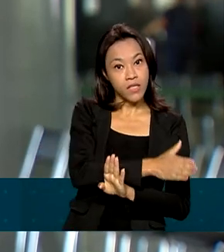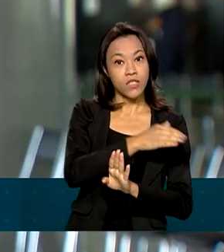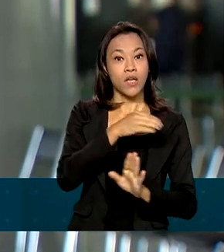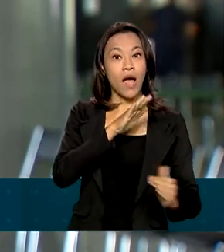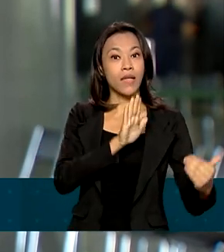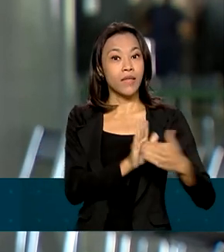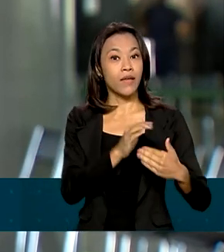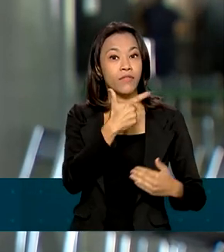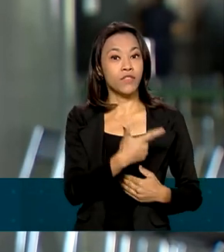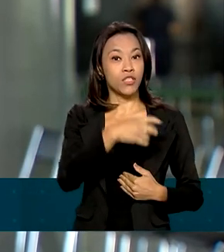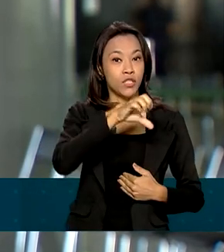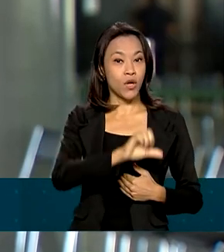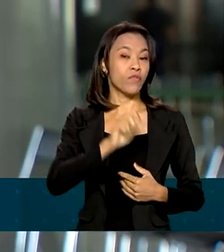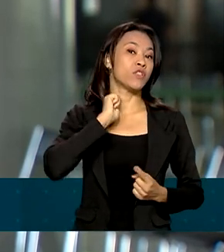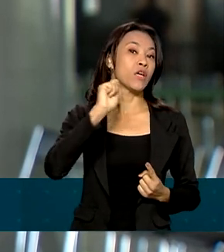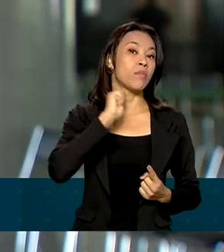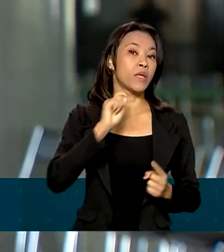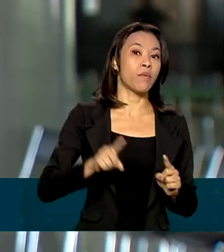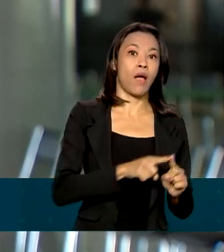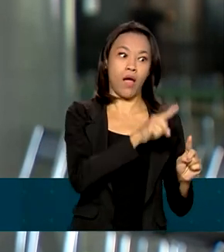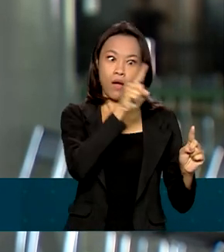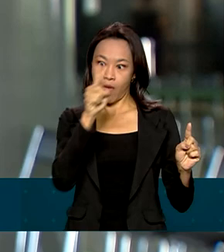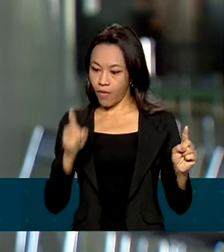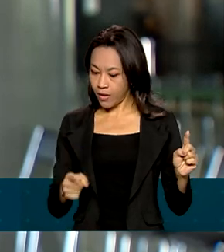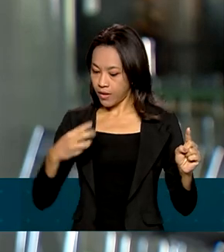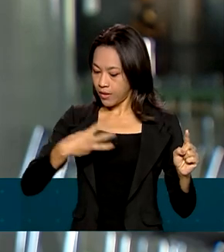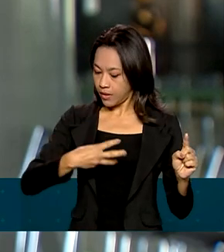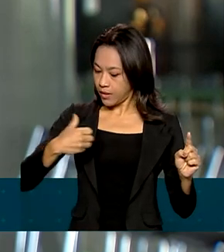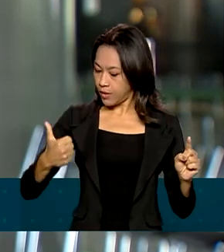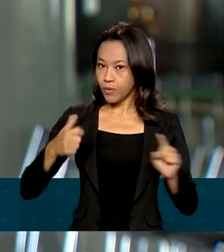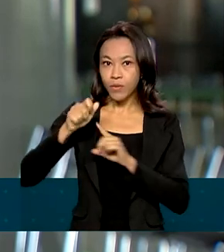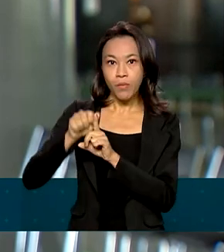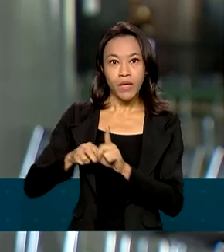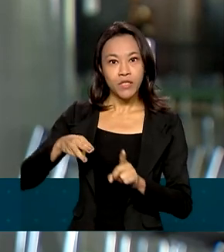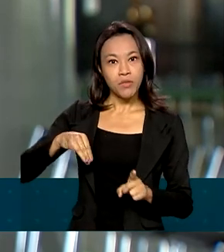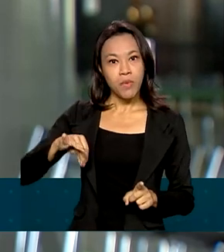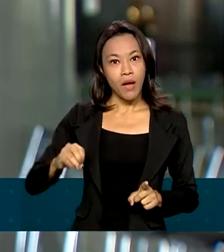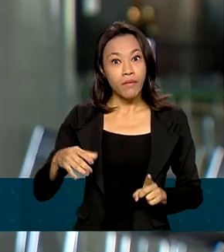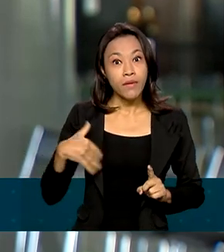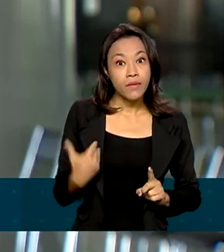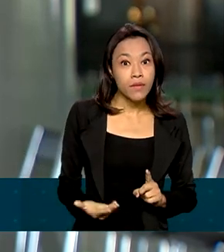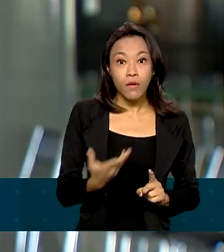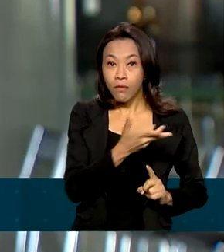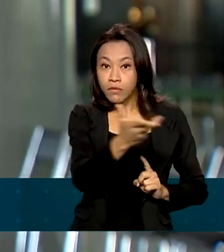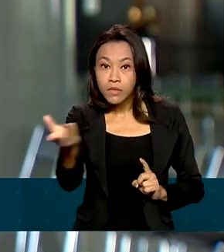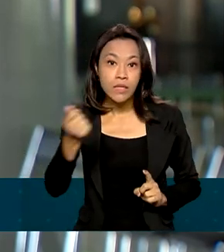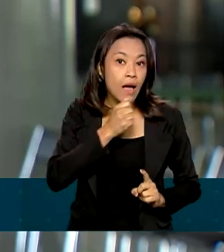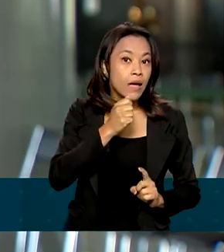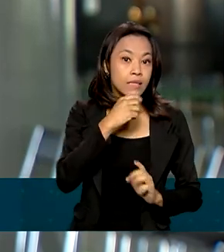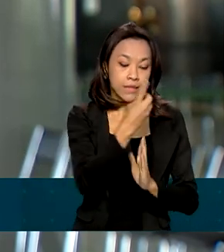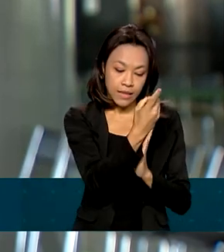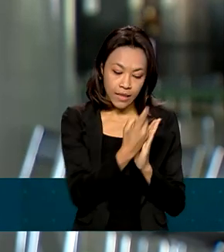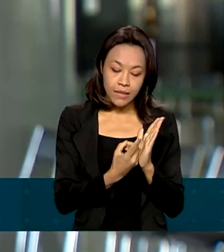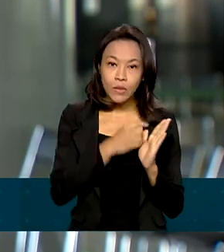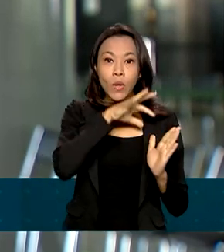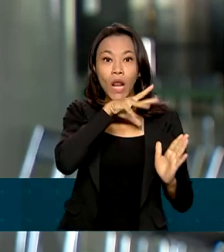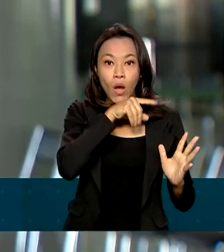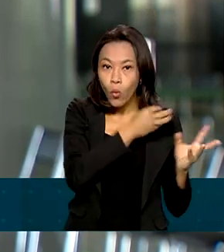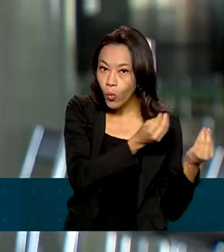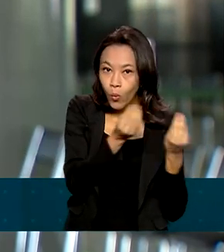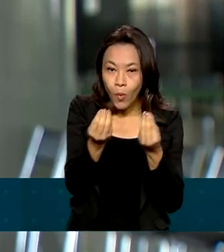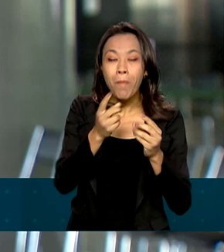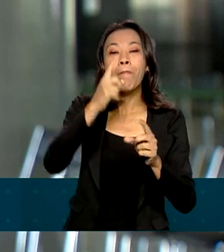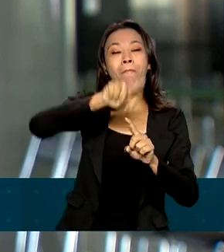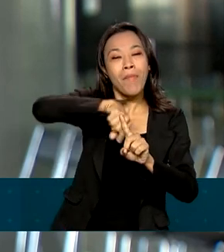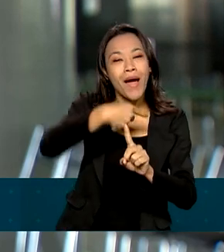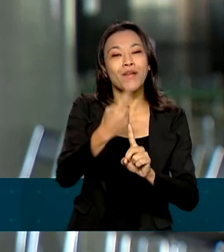29 de abril passou para 31 de maio. Portanto, os contribuintes que ainda não entregaram a declaração ganharam mais